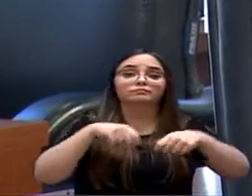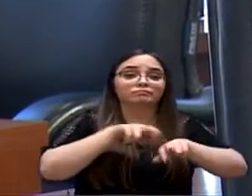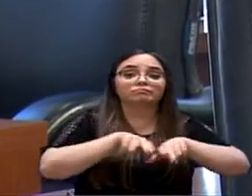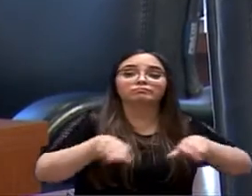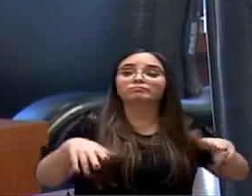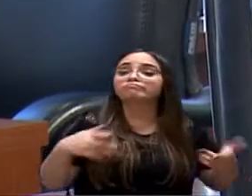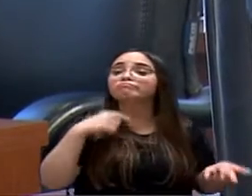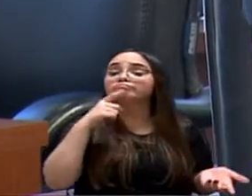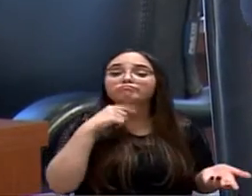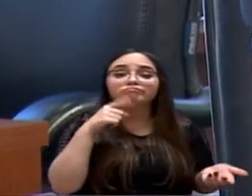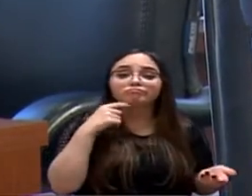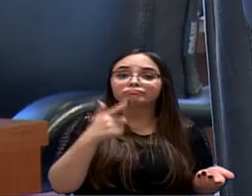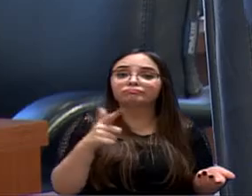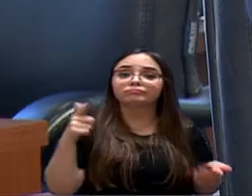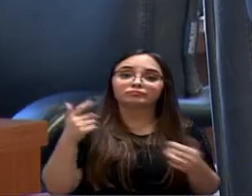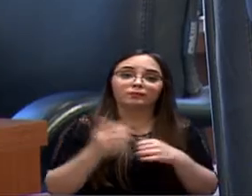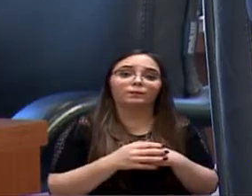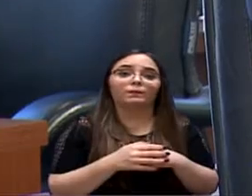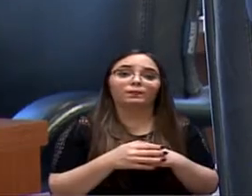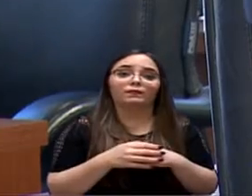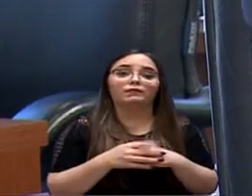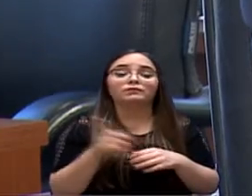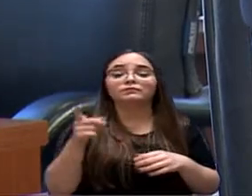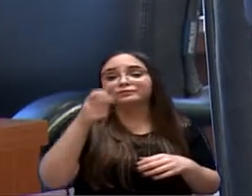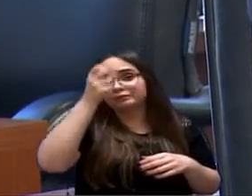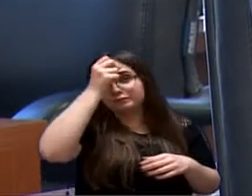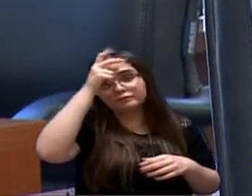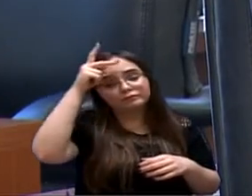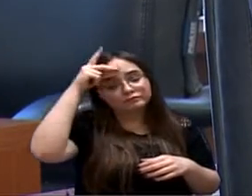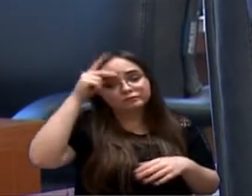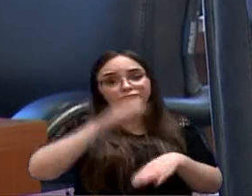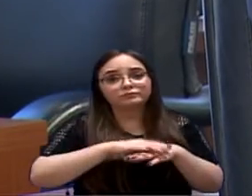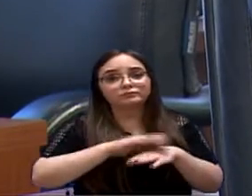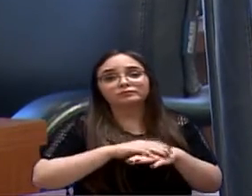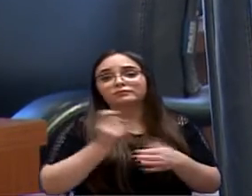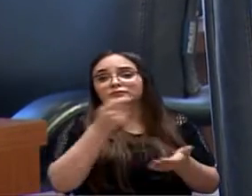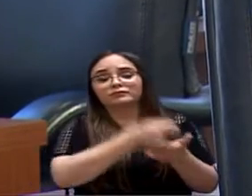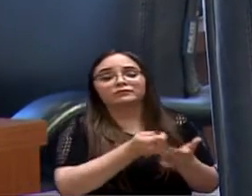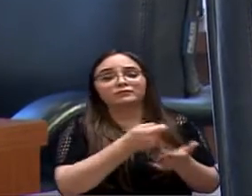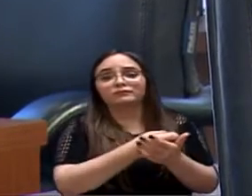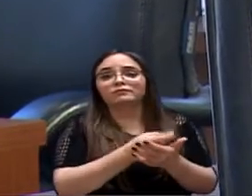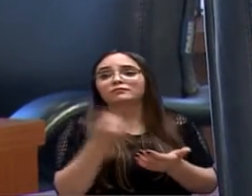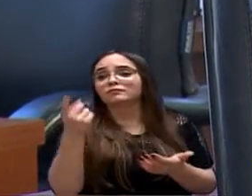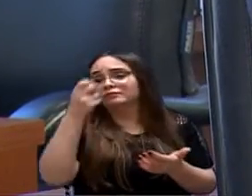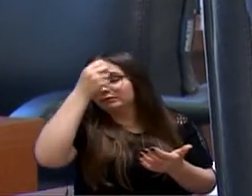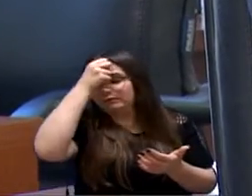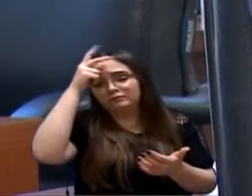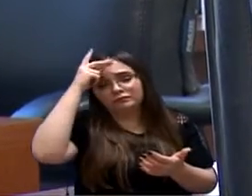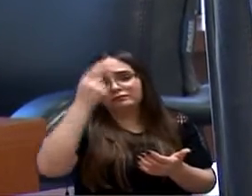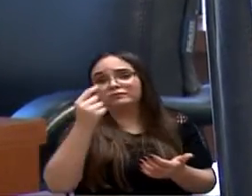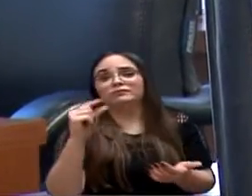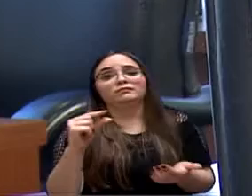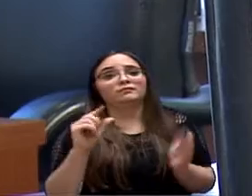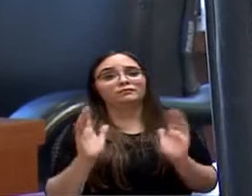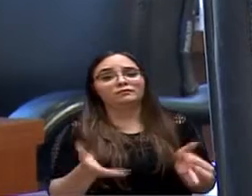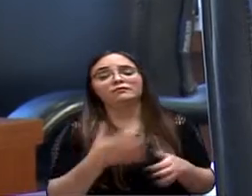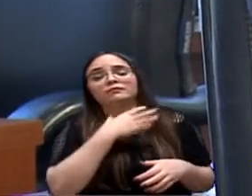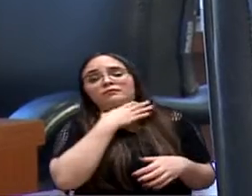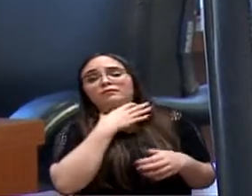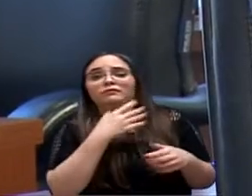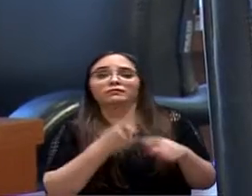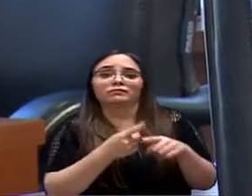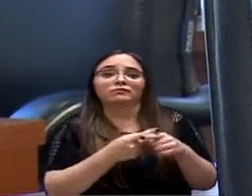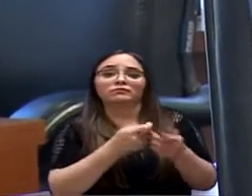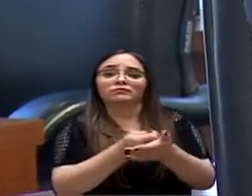porque já faltou, já está faltando dinheiro, principalmente para a educação e para a saúde. Então, quando você me falou disso aqui, da